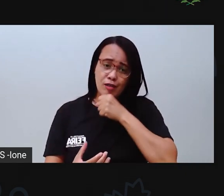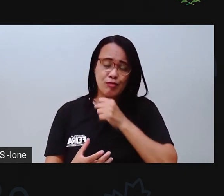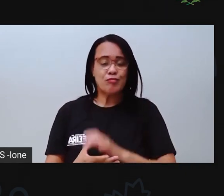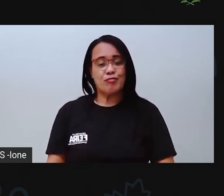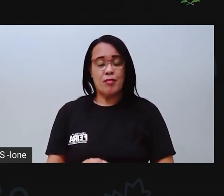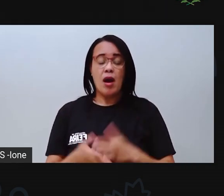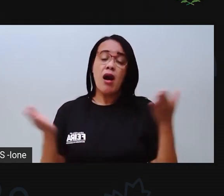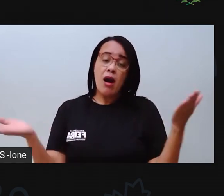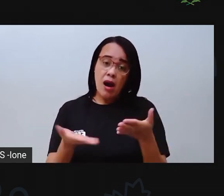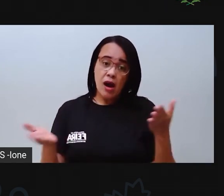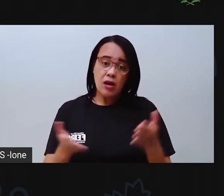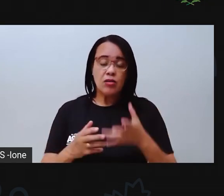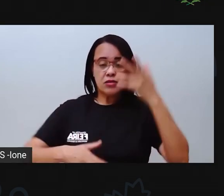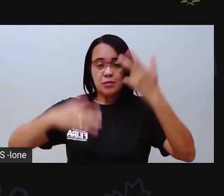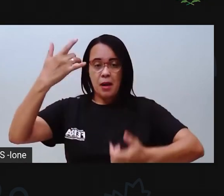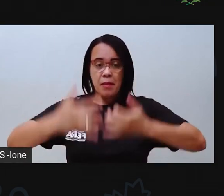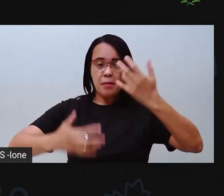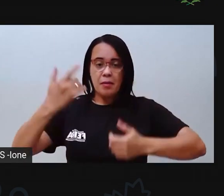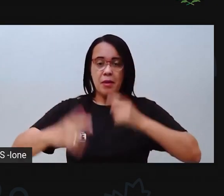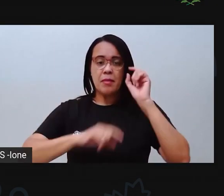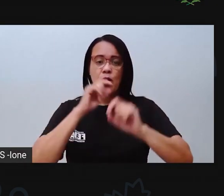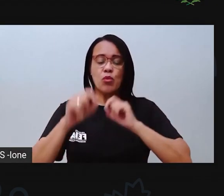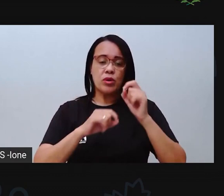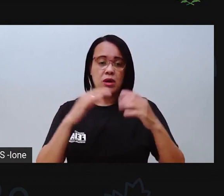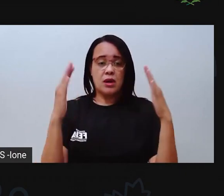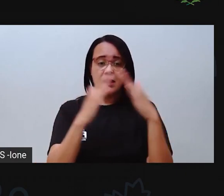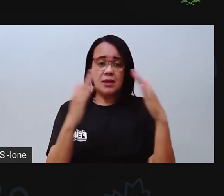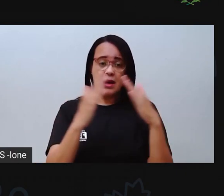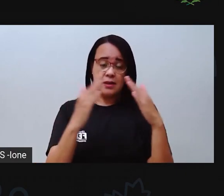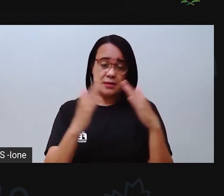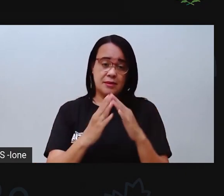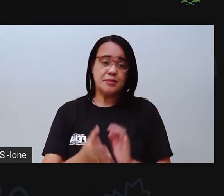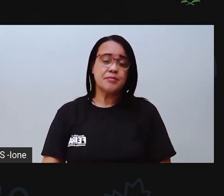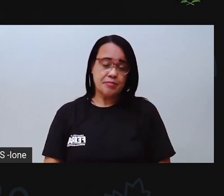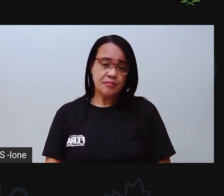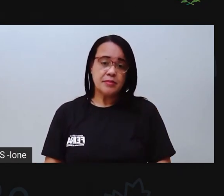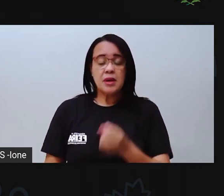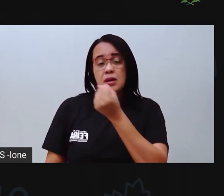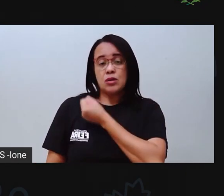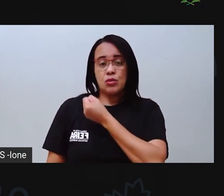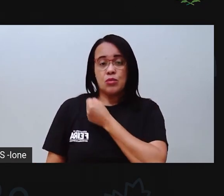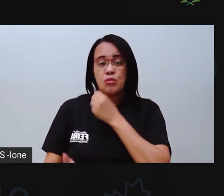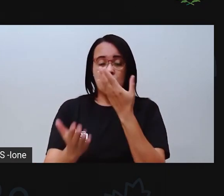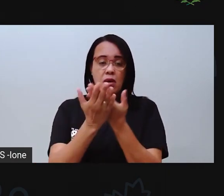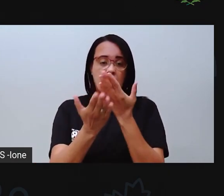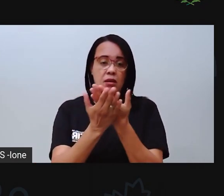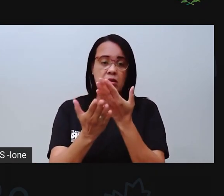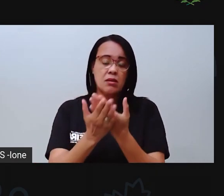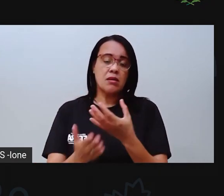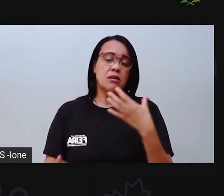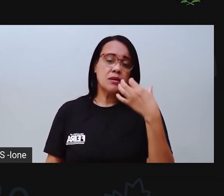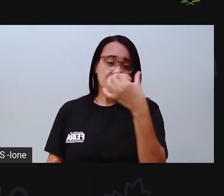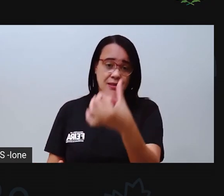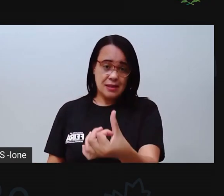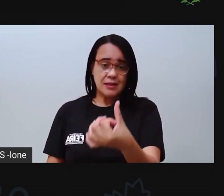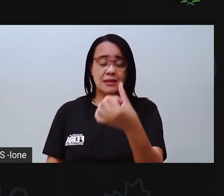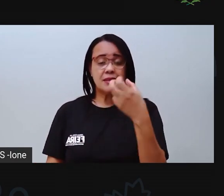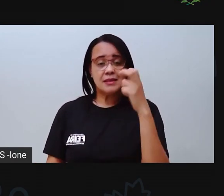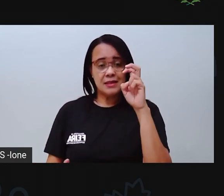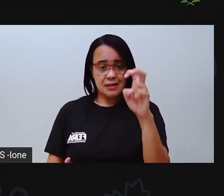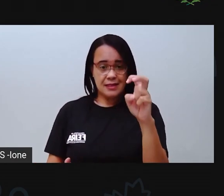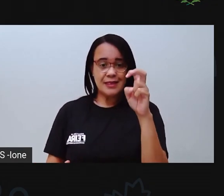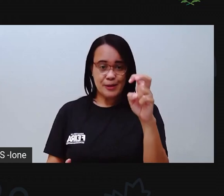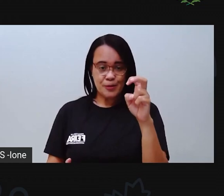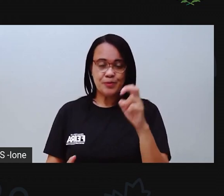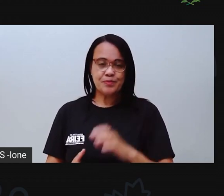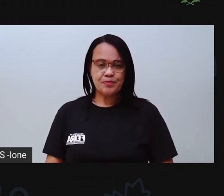Então, a gente vai pra aula de número 65. E é uma aula que tem o tema, ó. Minha casa é